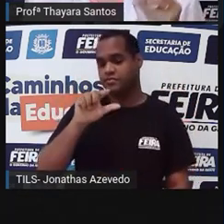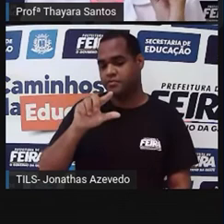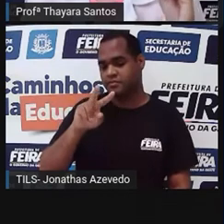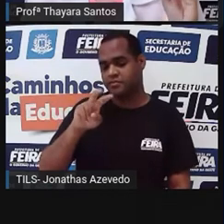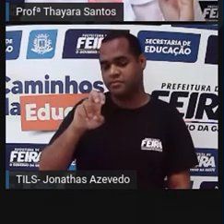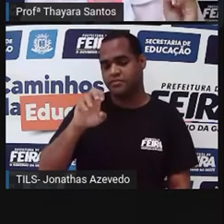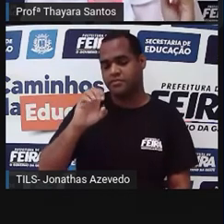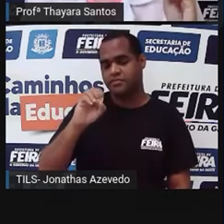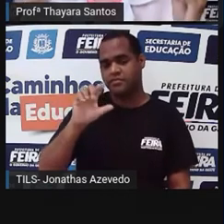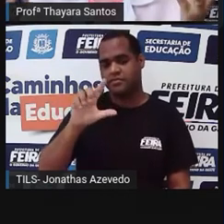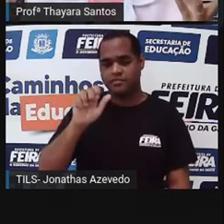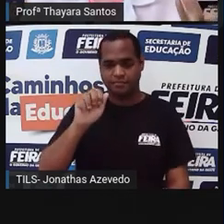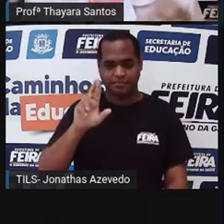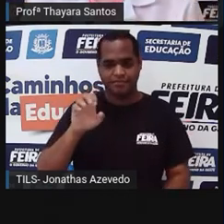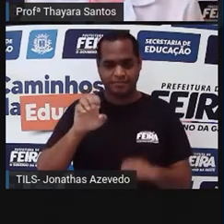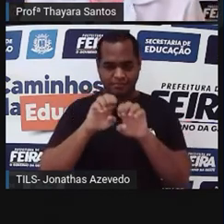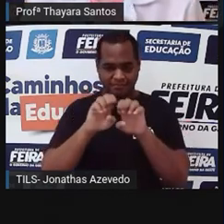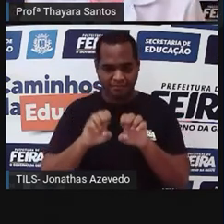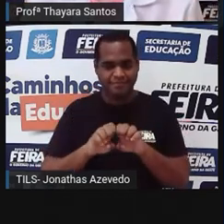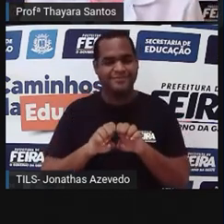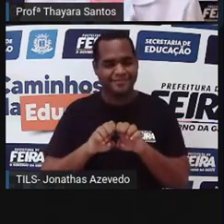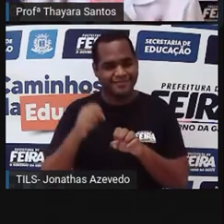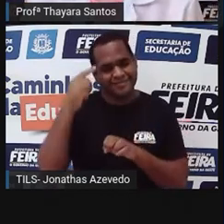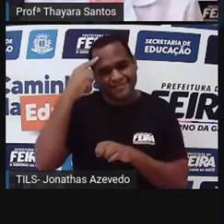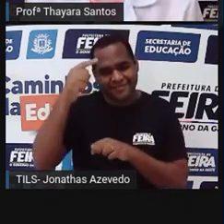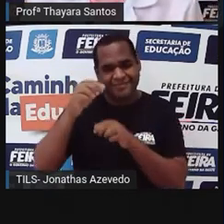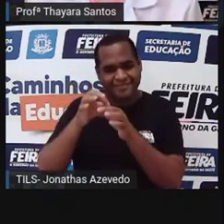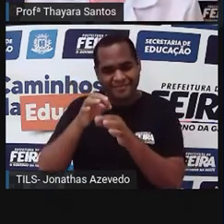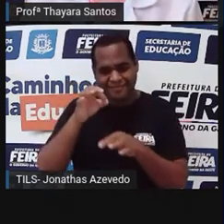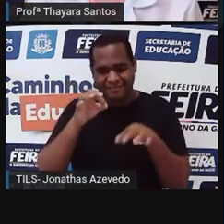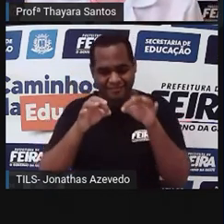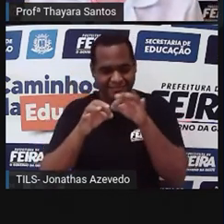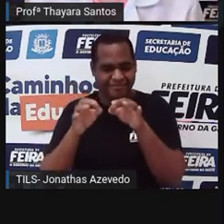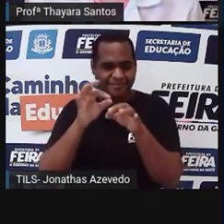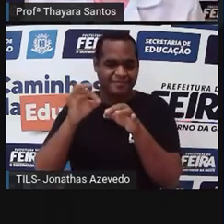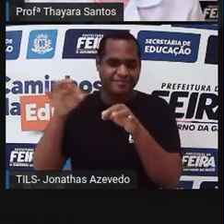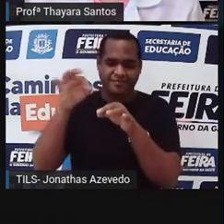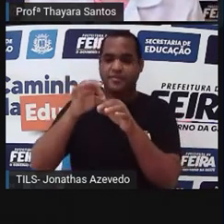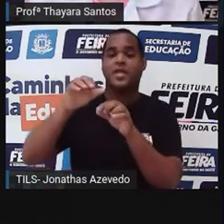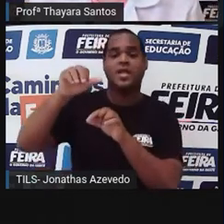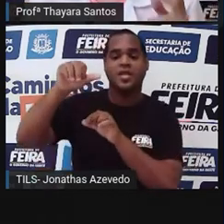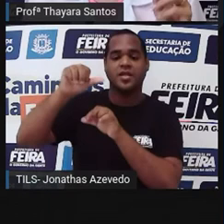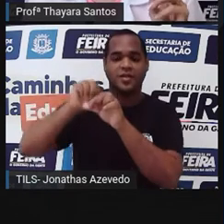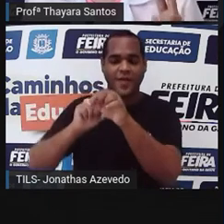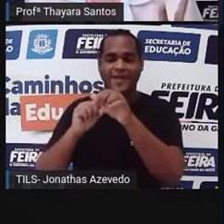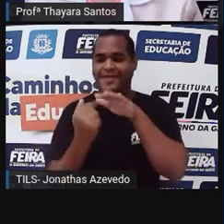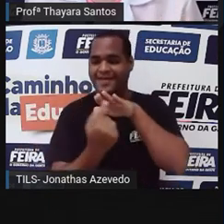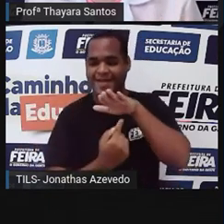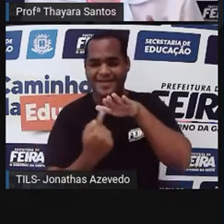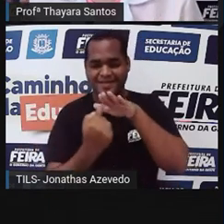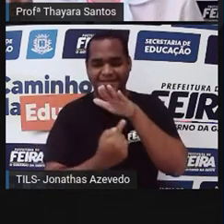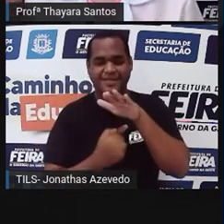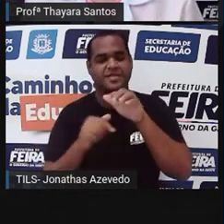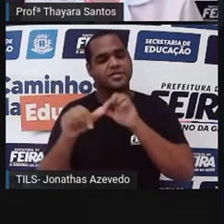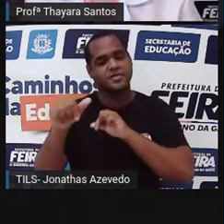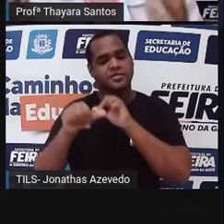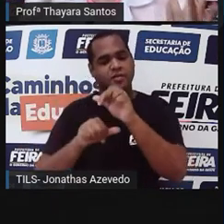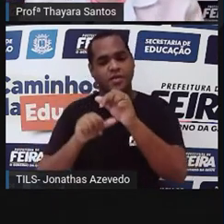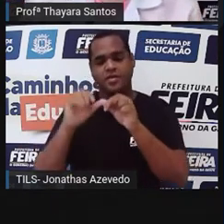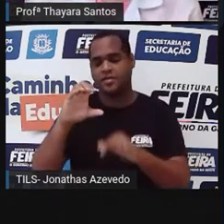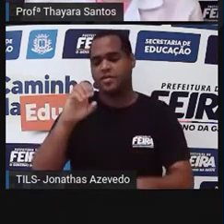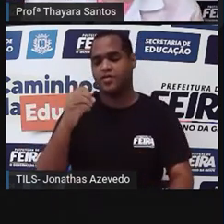Ele tem umas estruturazinhas, que são os alvéolos. E é lá nesses alvéolos que acontecem as trocas gasosas, né? Que é quando a gente troca o gás